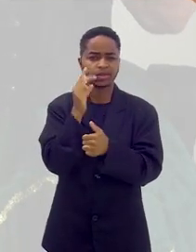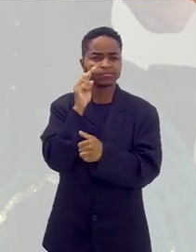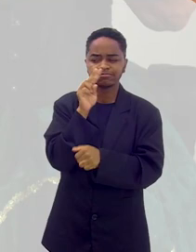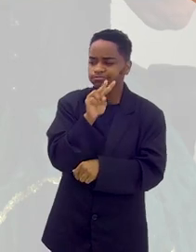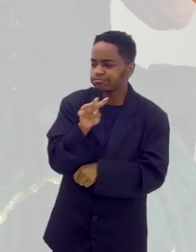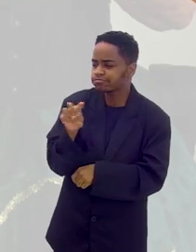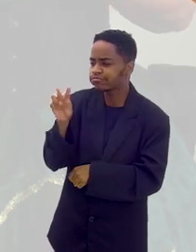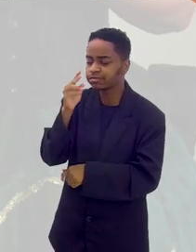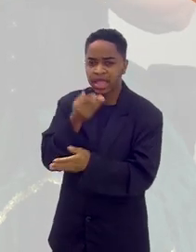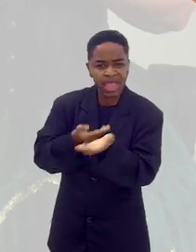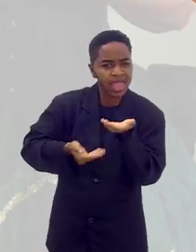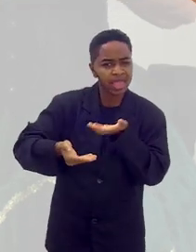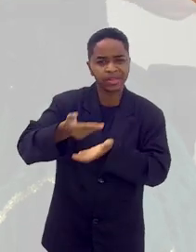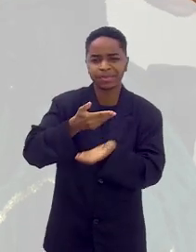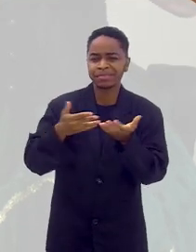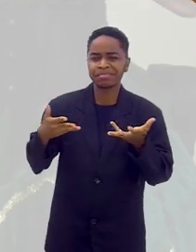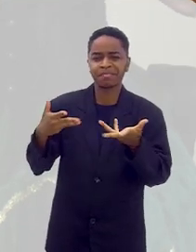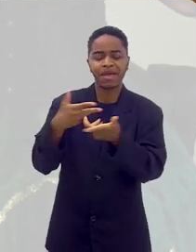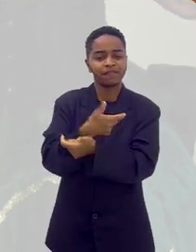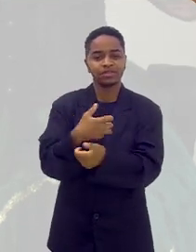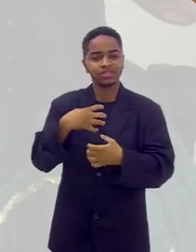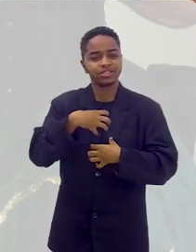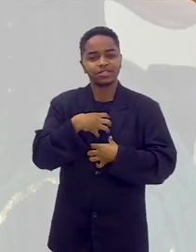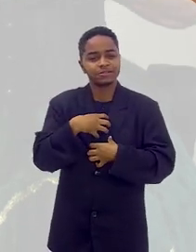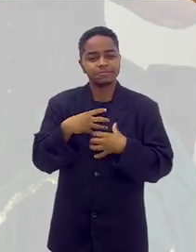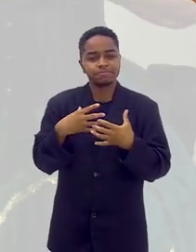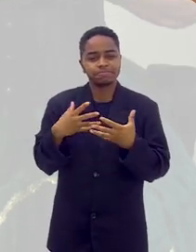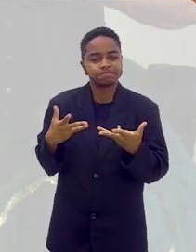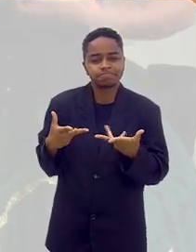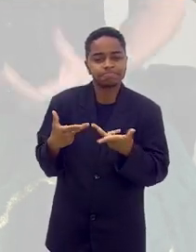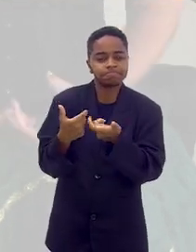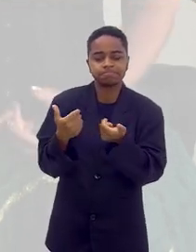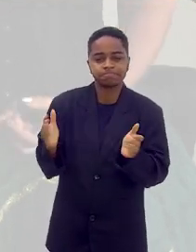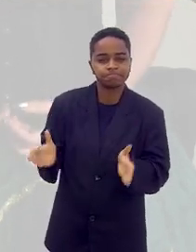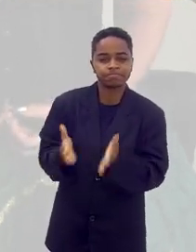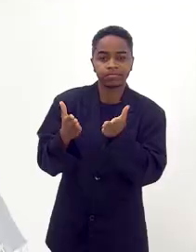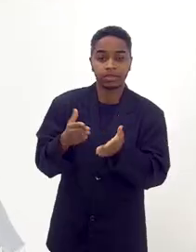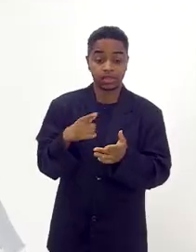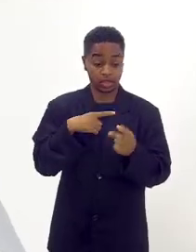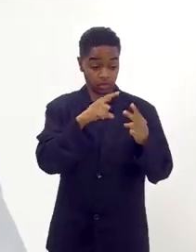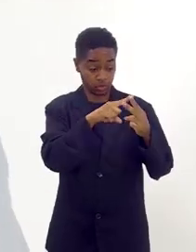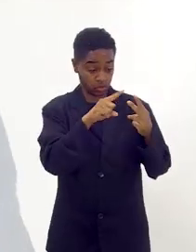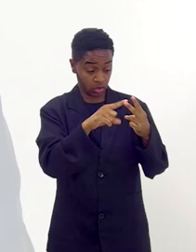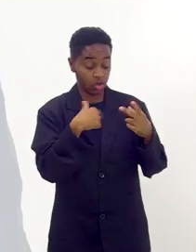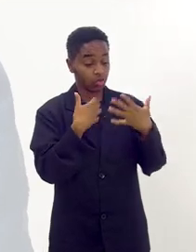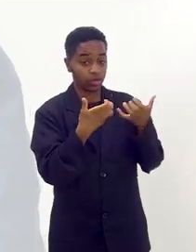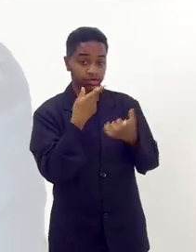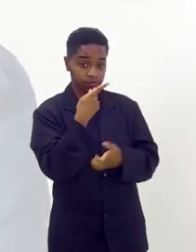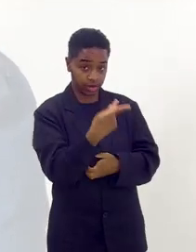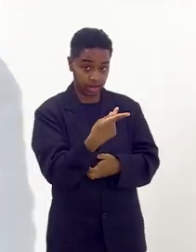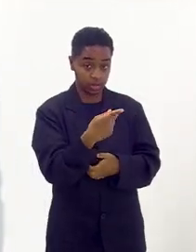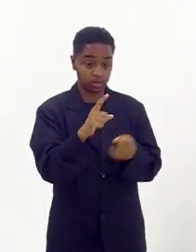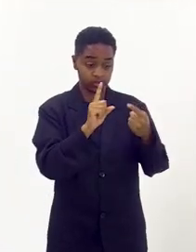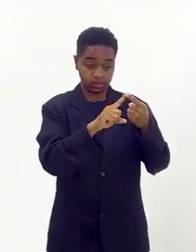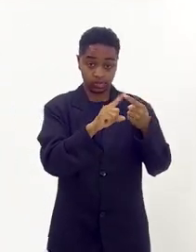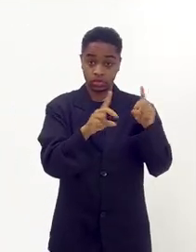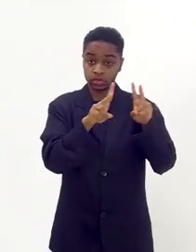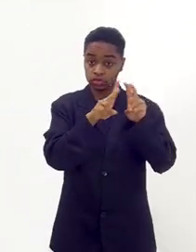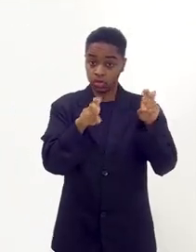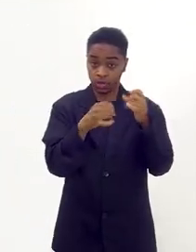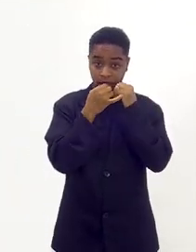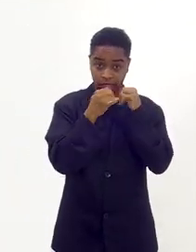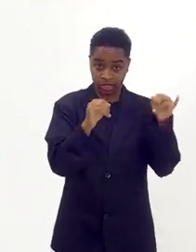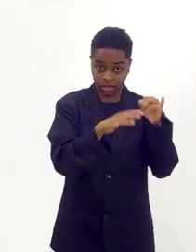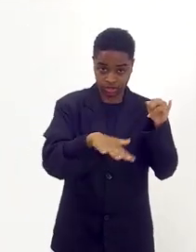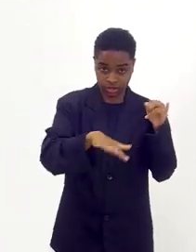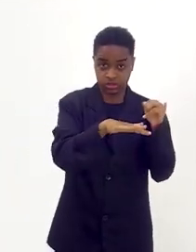de volta. É uma retribuição e aquilo te enriquece. Tem duas coisas que eu queria te falar. Um é sobre a energia de vocês,